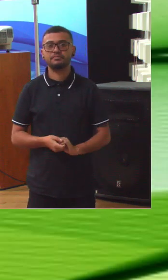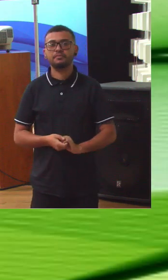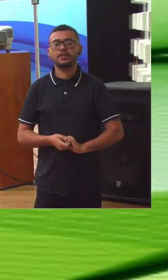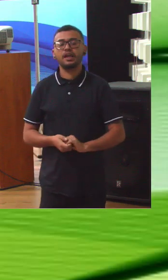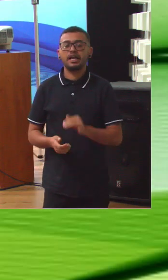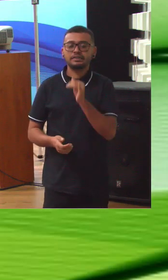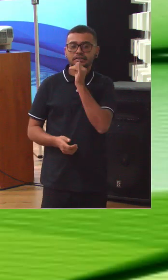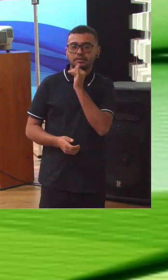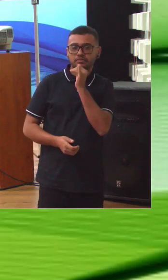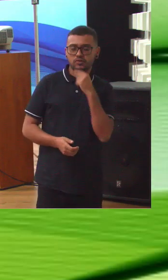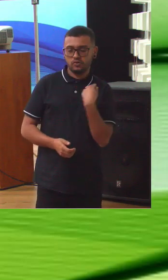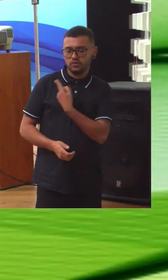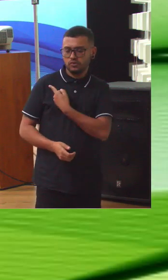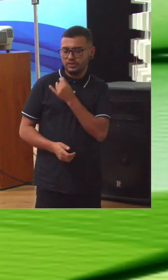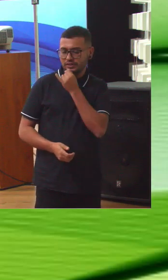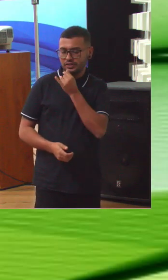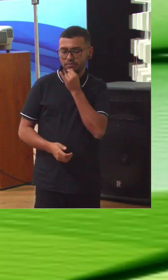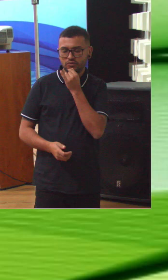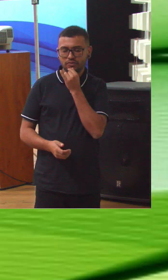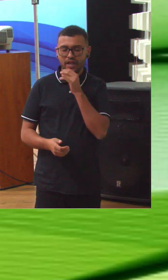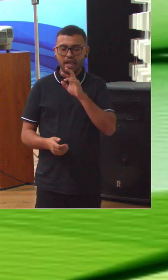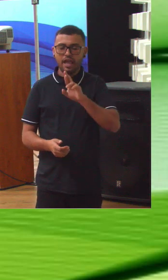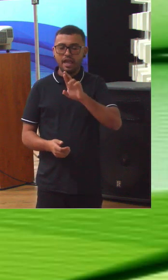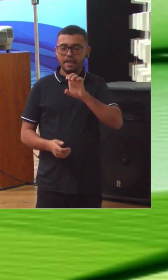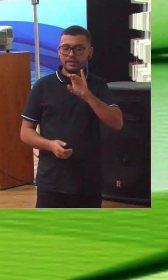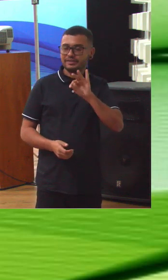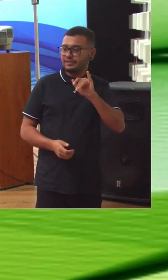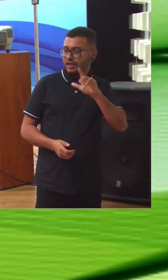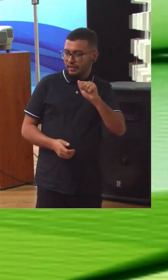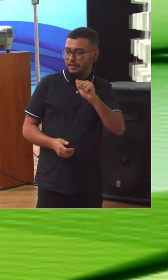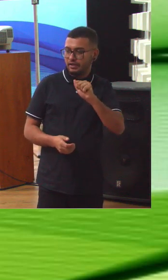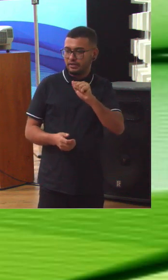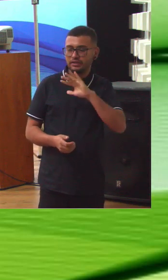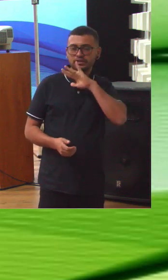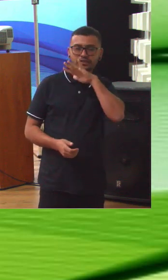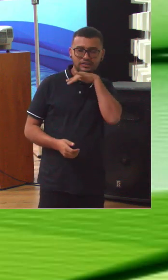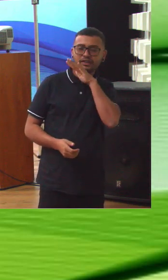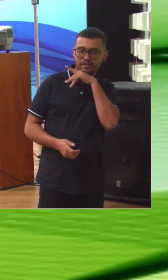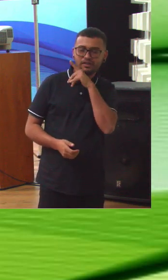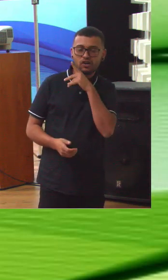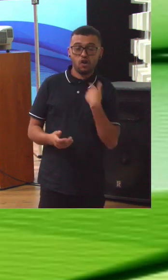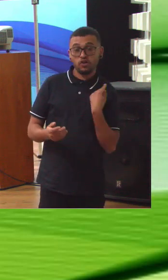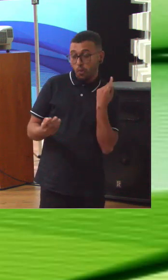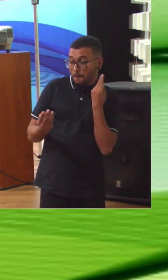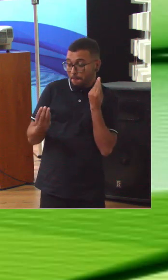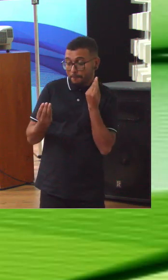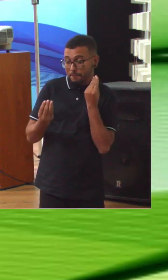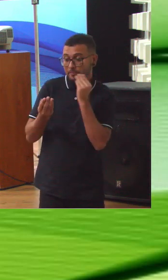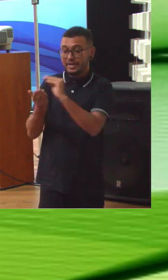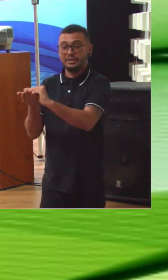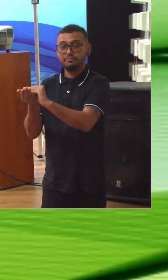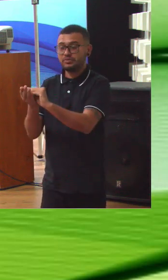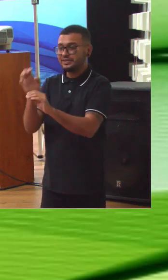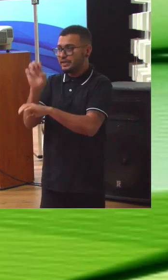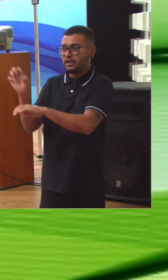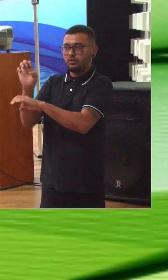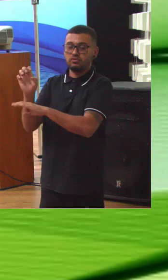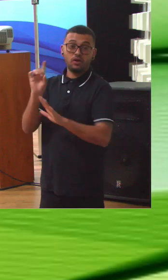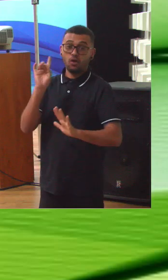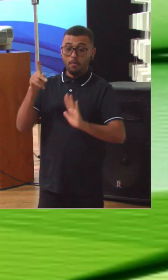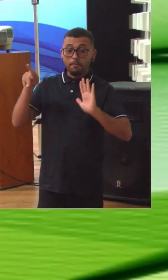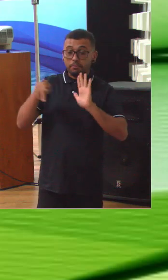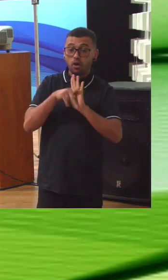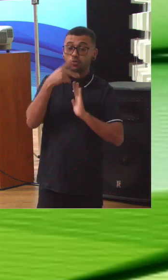Então, por exemplo, quando nós falamos de Receita Federal, nós não mandamos o questionário para uma delegacia da Receita Federal num dado Estado. Nós mandamos para a